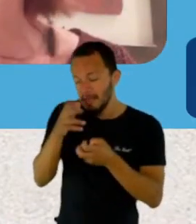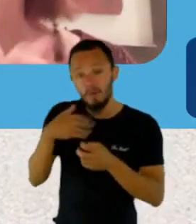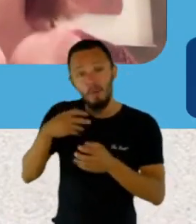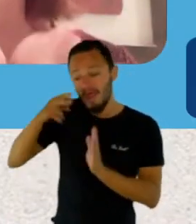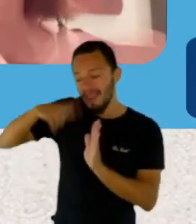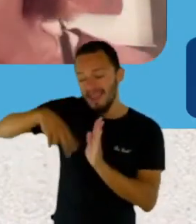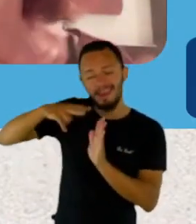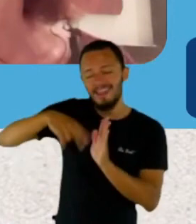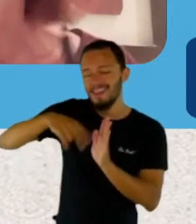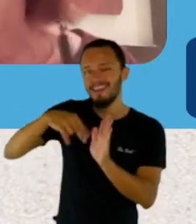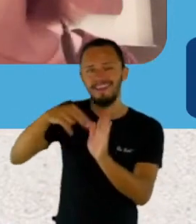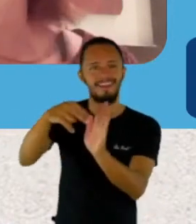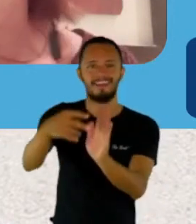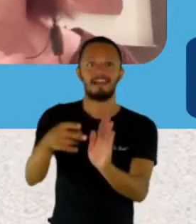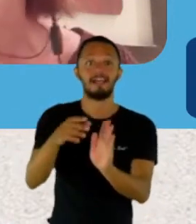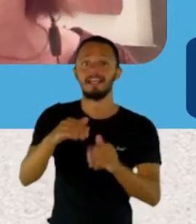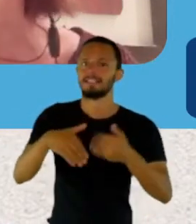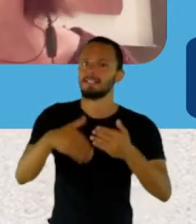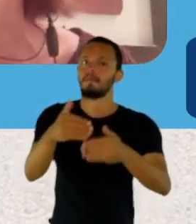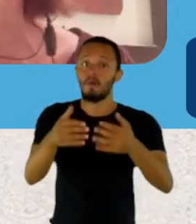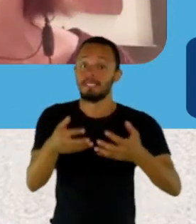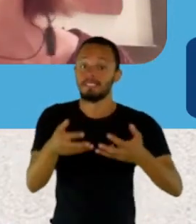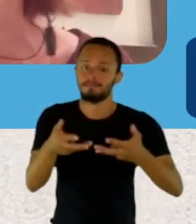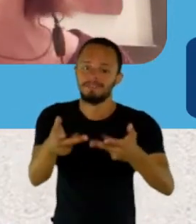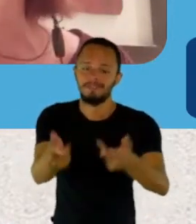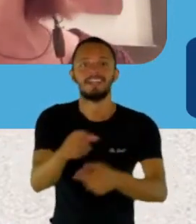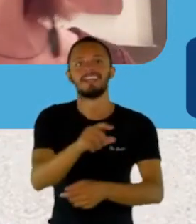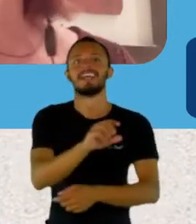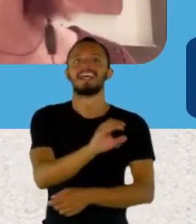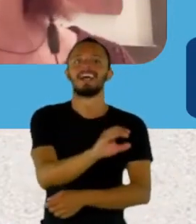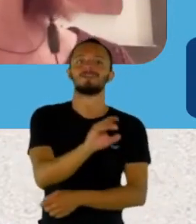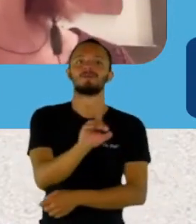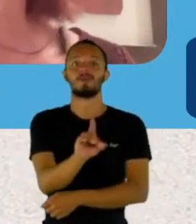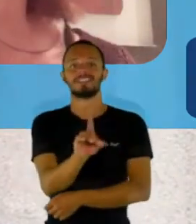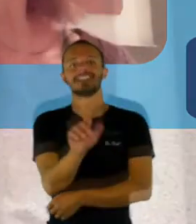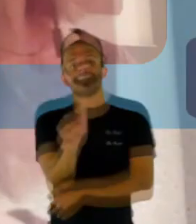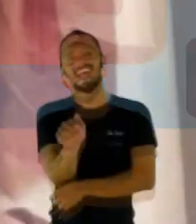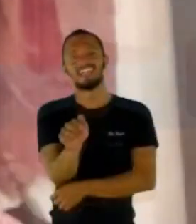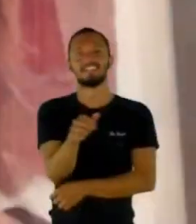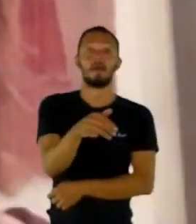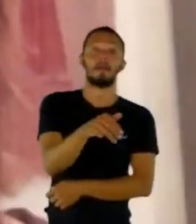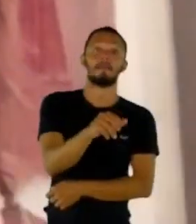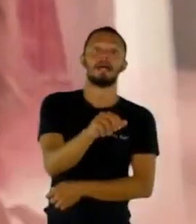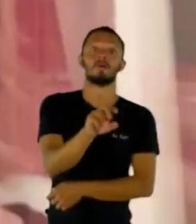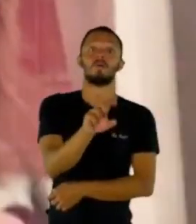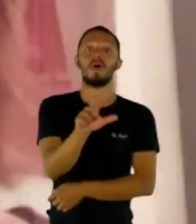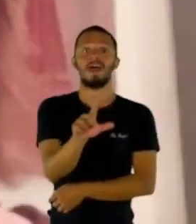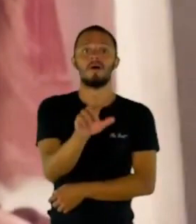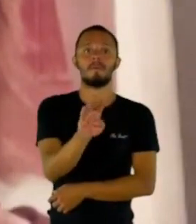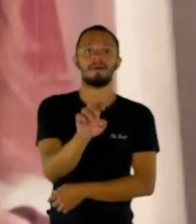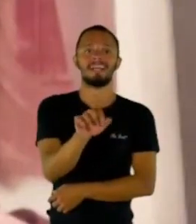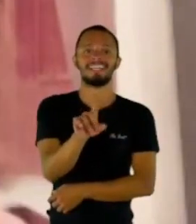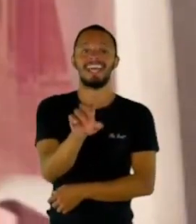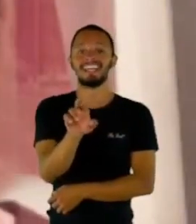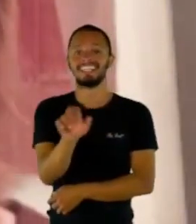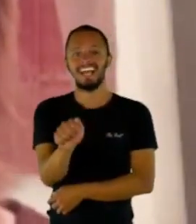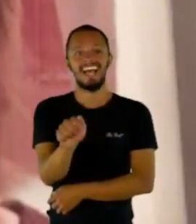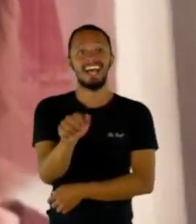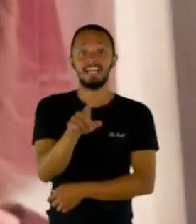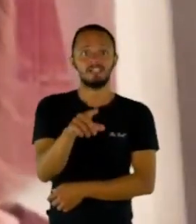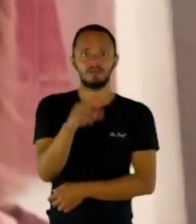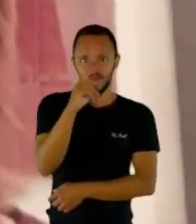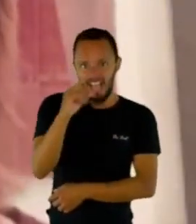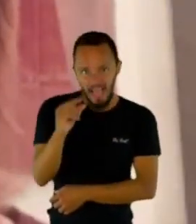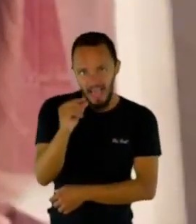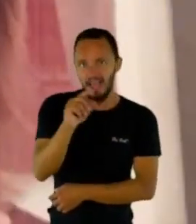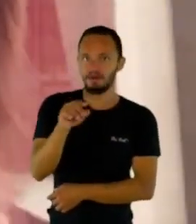Aí eu entrei já para a Lia Lourdes, Carlos Drummond, Manuel Bandeira. E aí eu fui entendendo, na verdade, o que ela queria